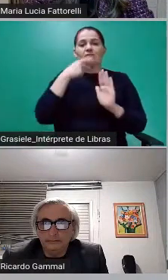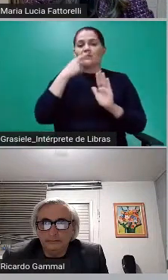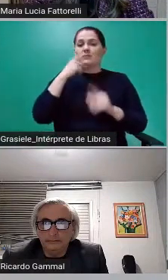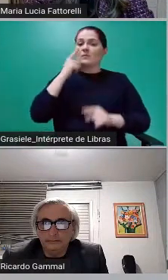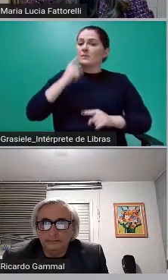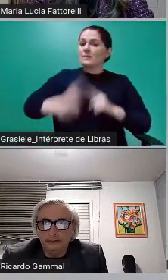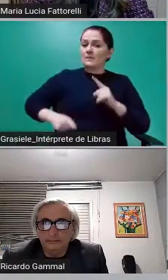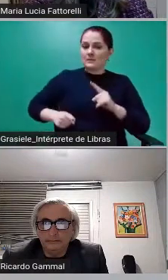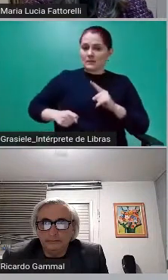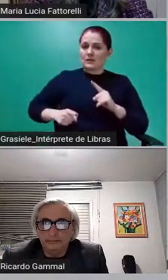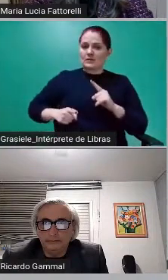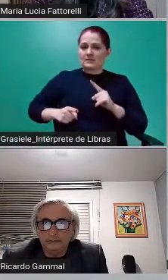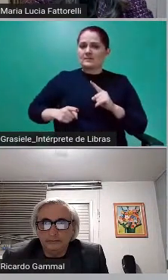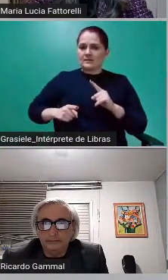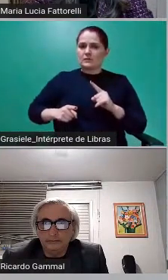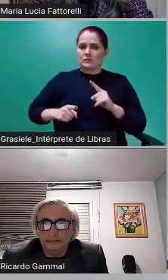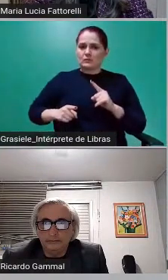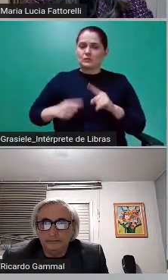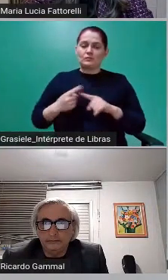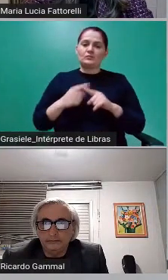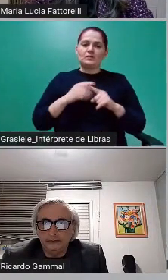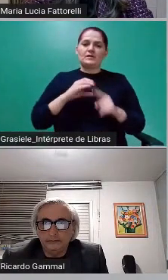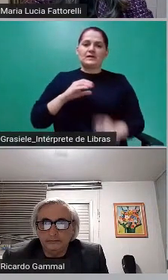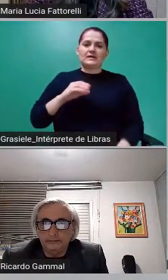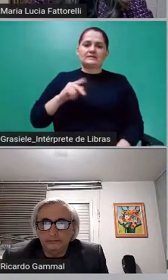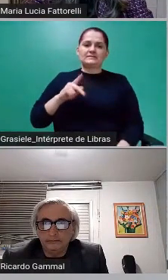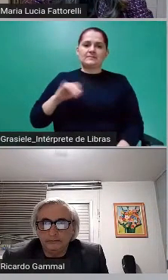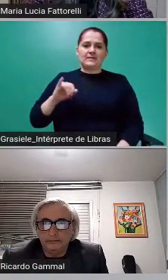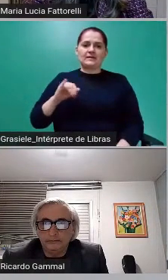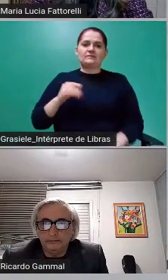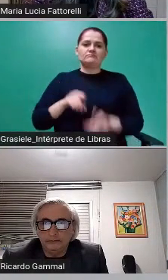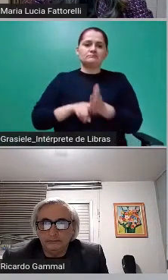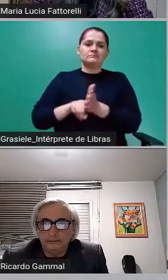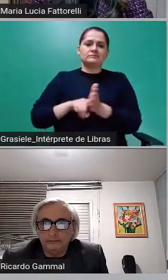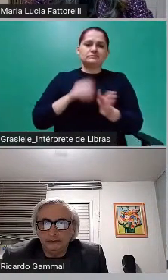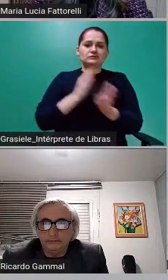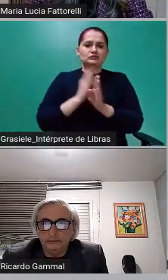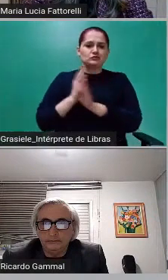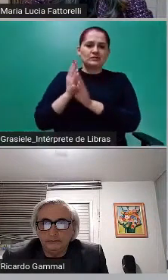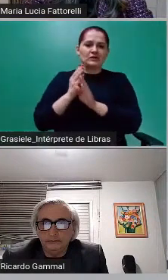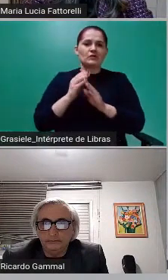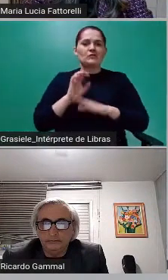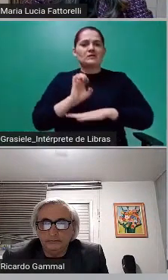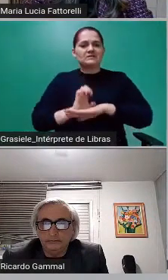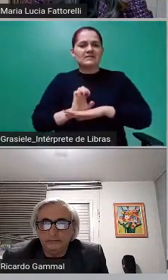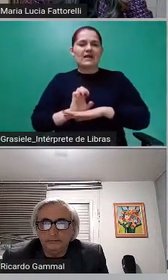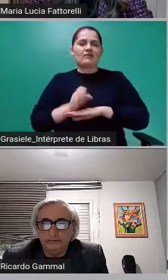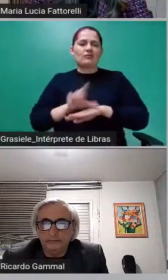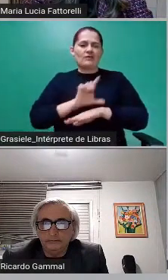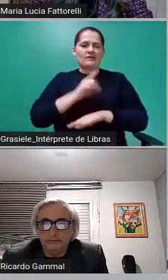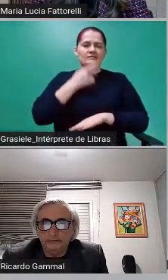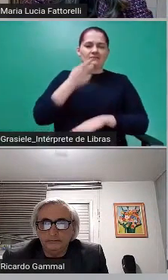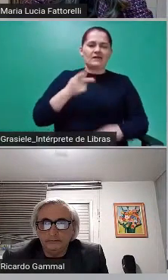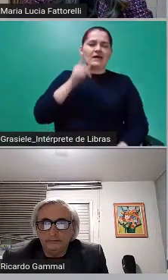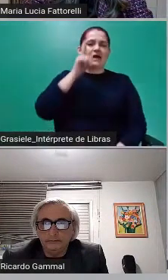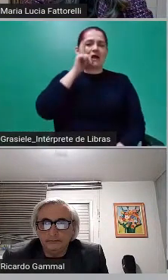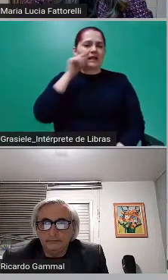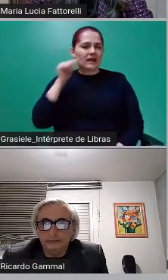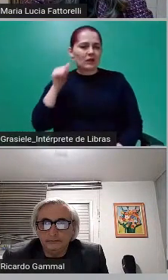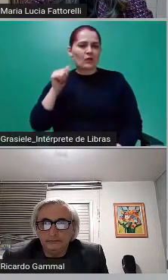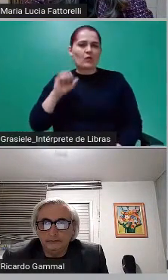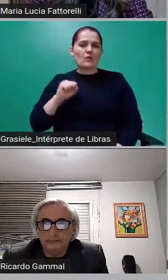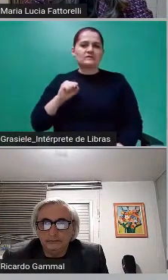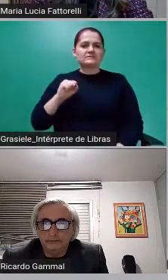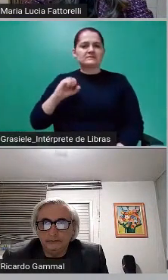pela CPI, nos estados que nós vimos lá, Alagoas, Santa Catarina,